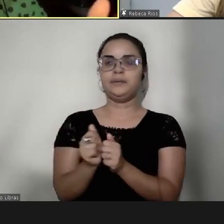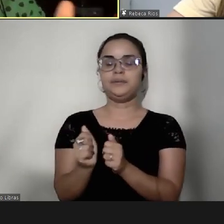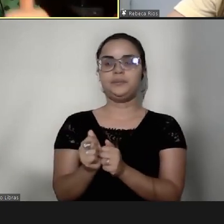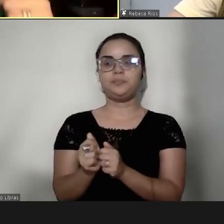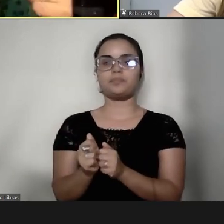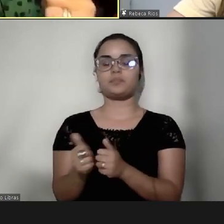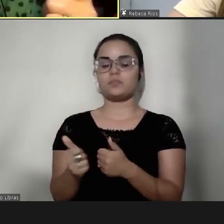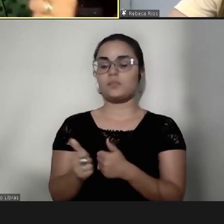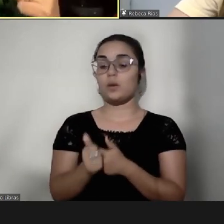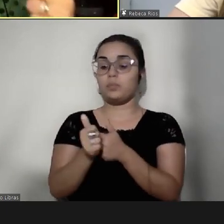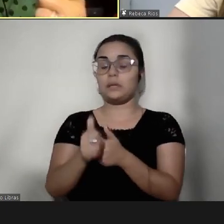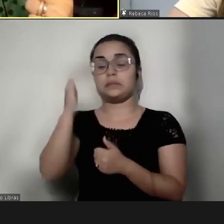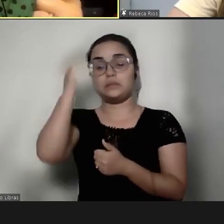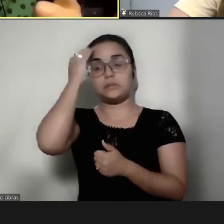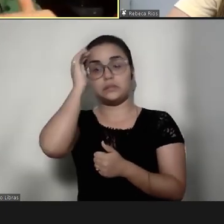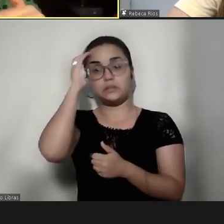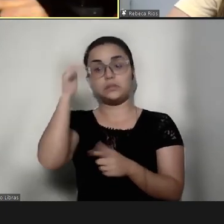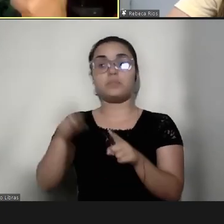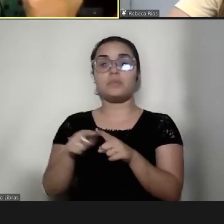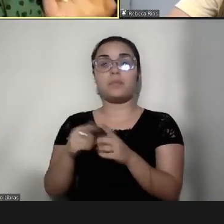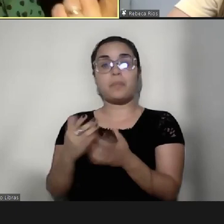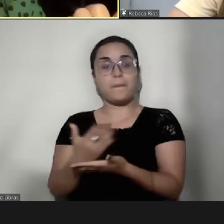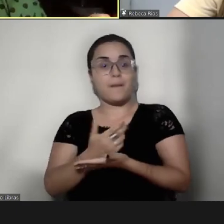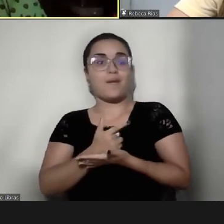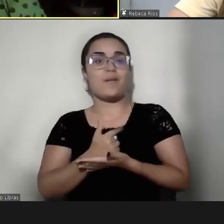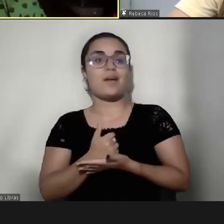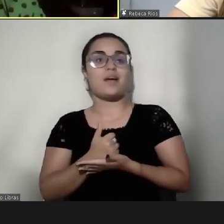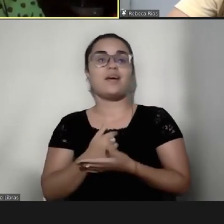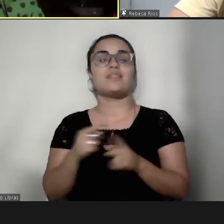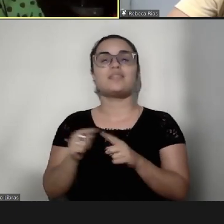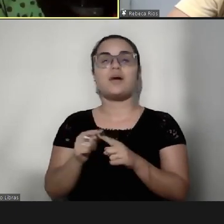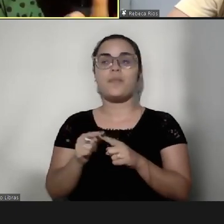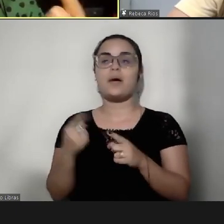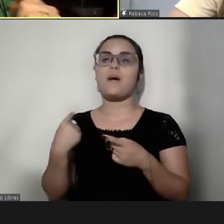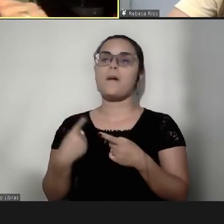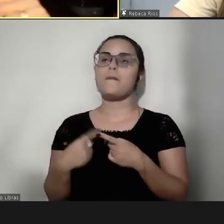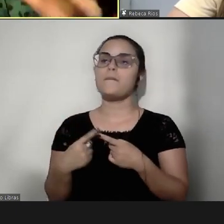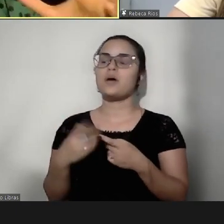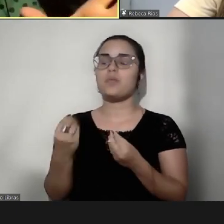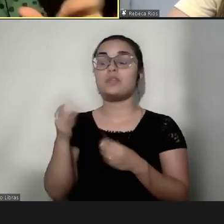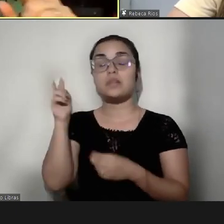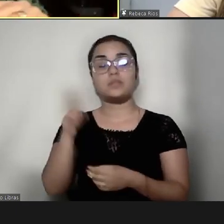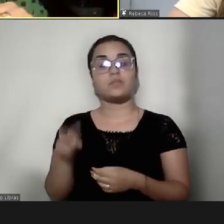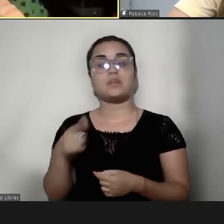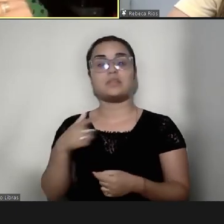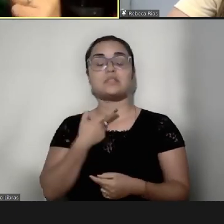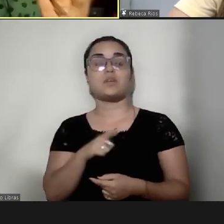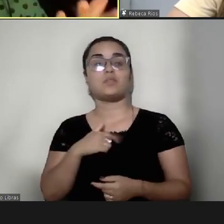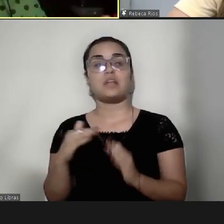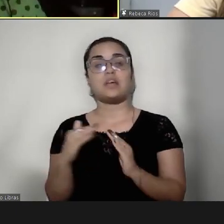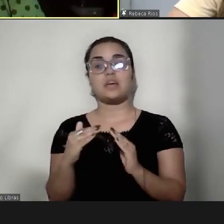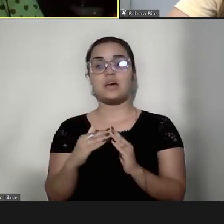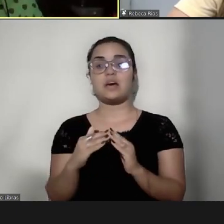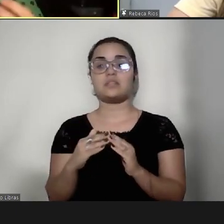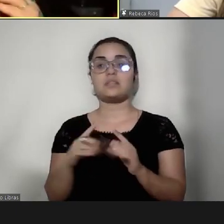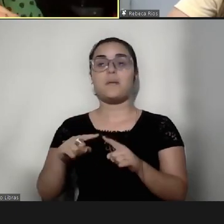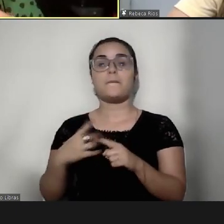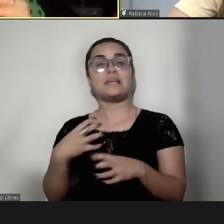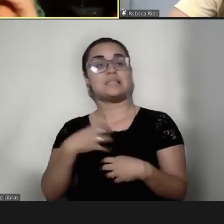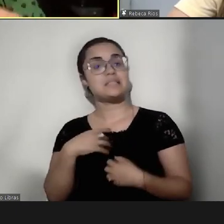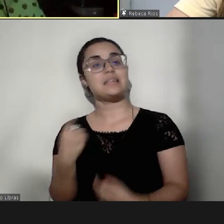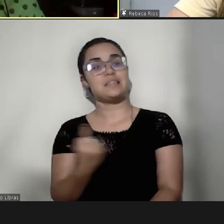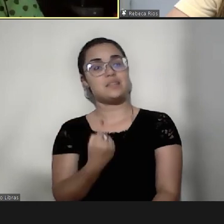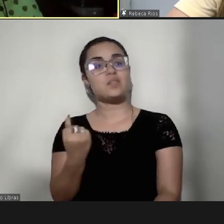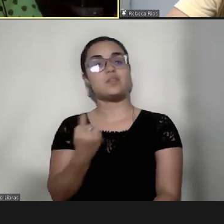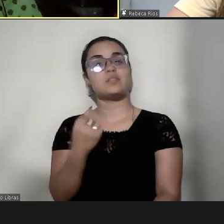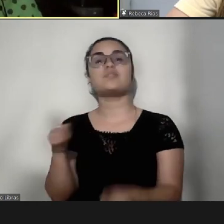entendê-los, pra acolhê-los também, porque não, não, não, não tem nenhum diagnóstico, mas podem se sentir tão